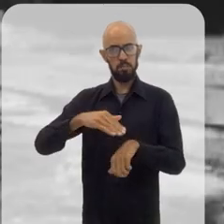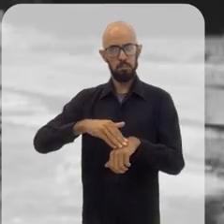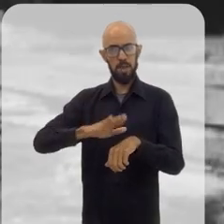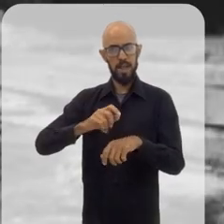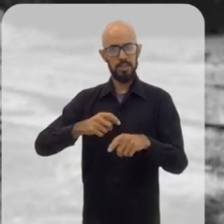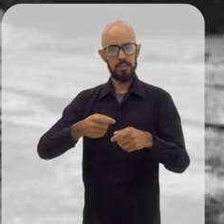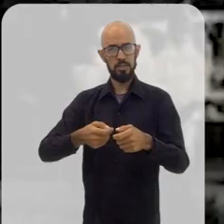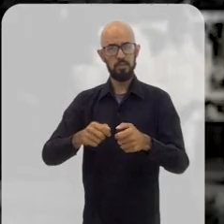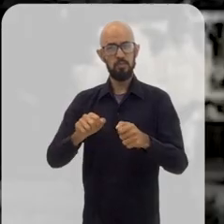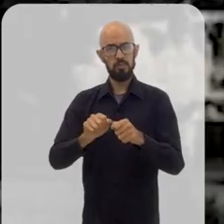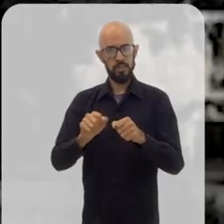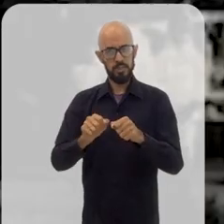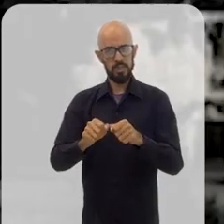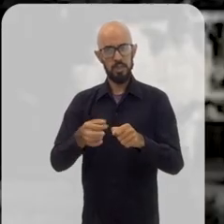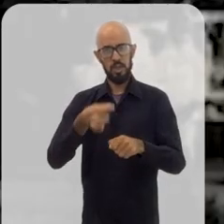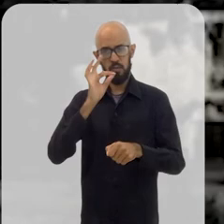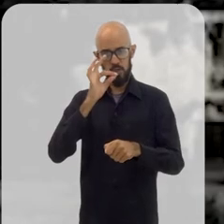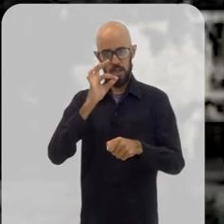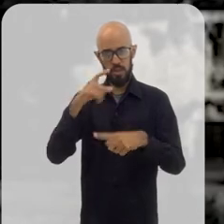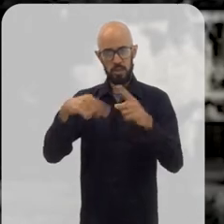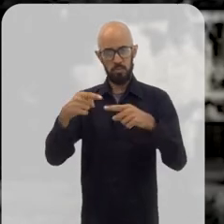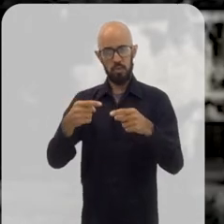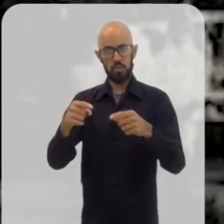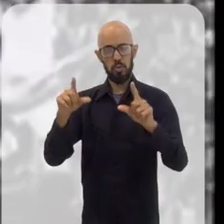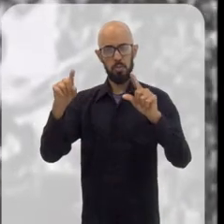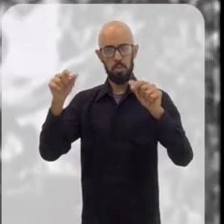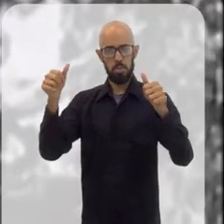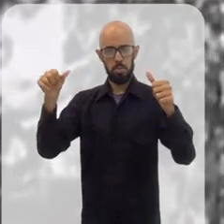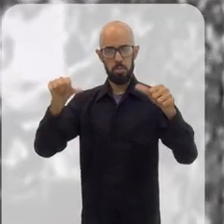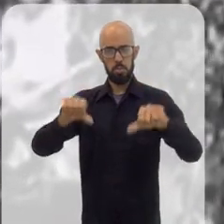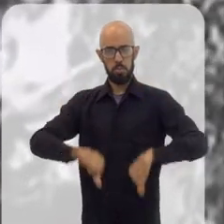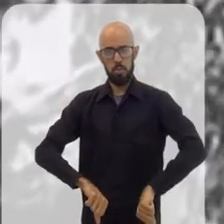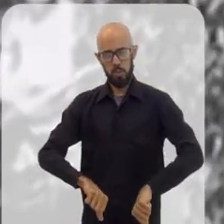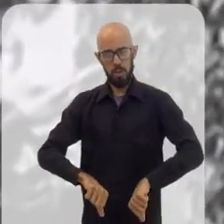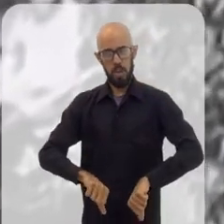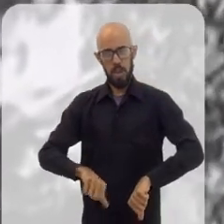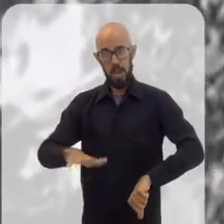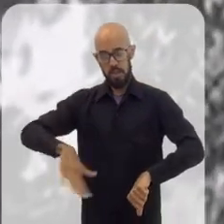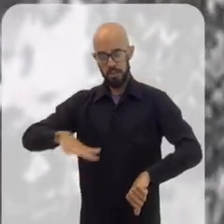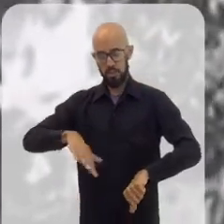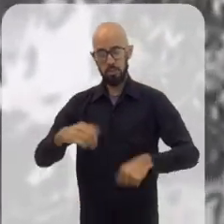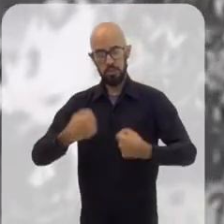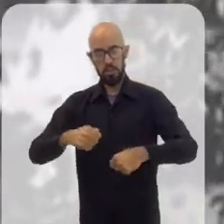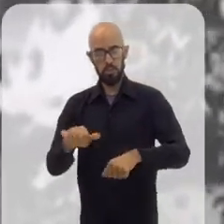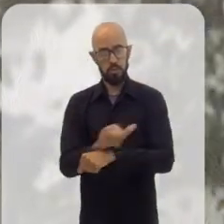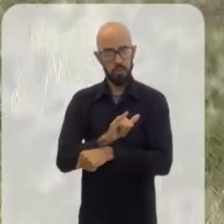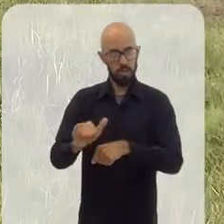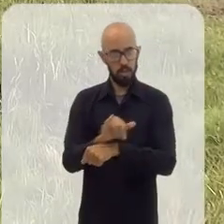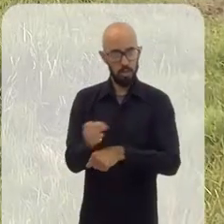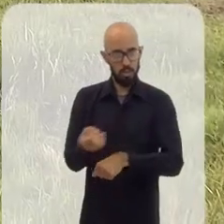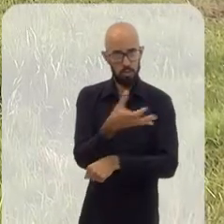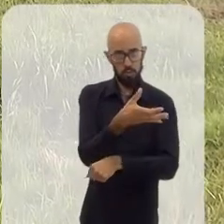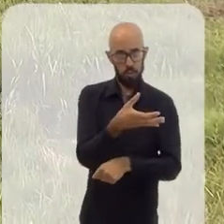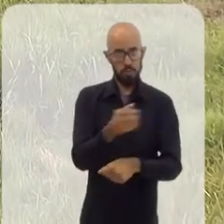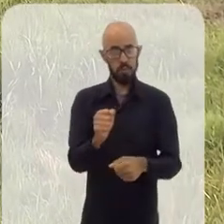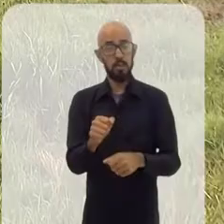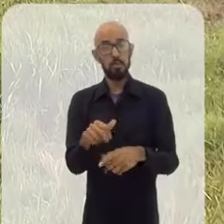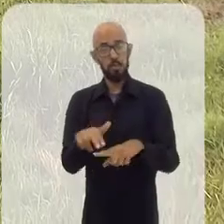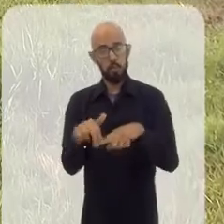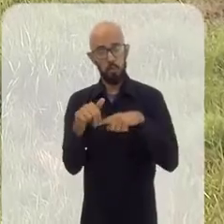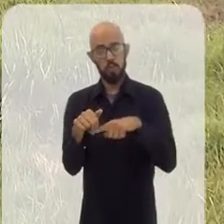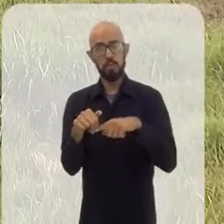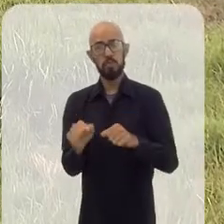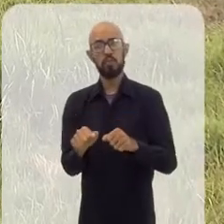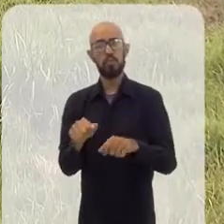nacional de café. Com o declínio da indústria cafeira, a região teve que encontrar novos caminhos. Foi aí que a